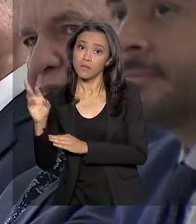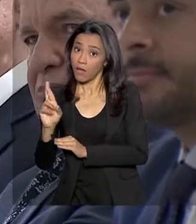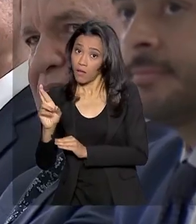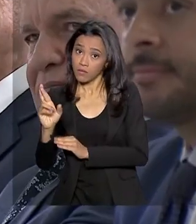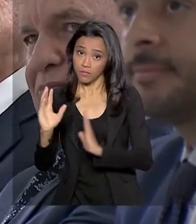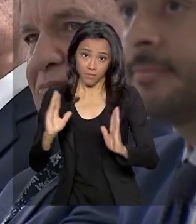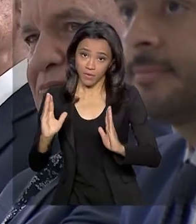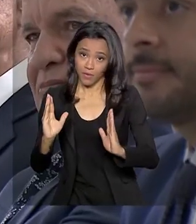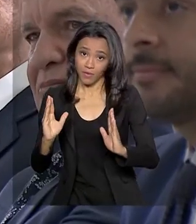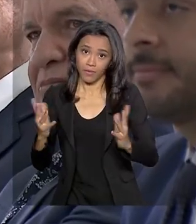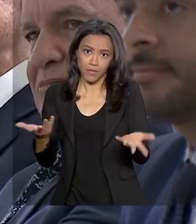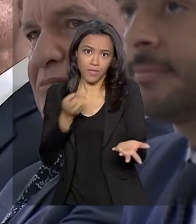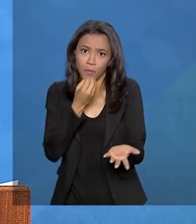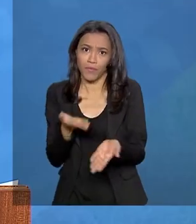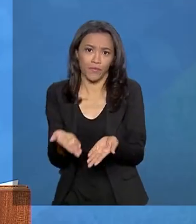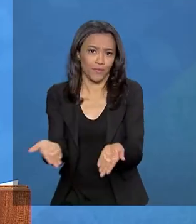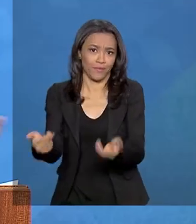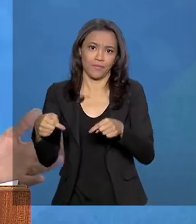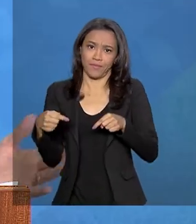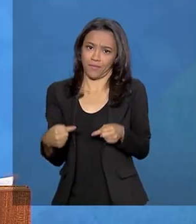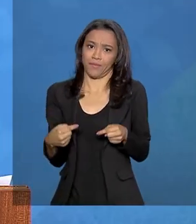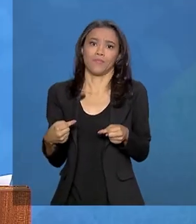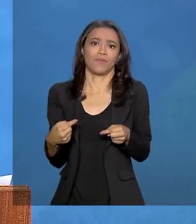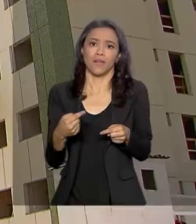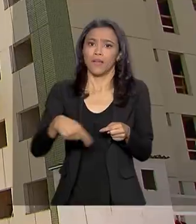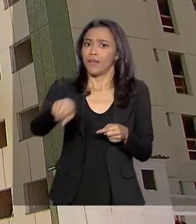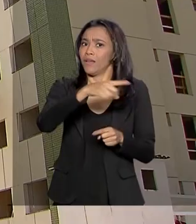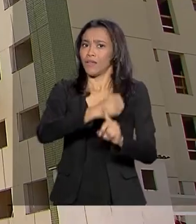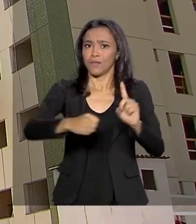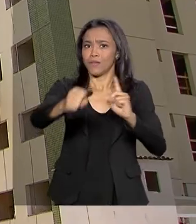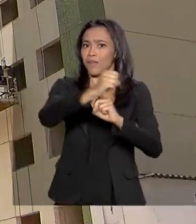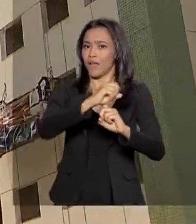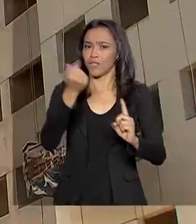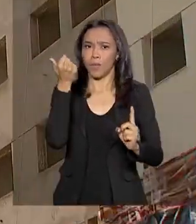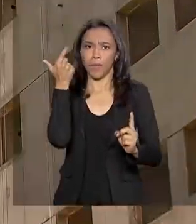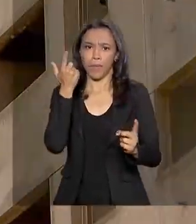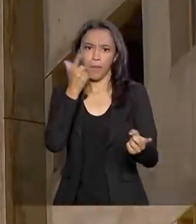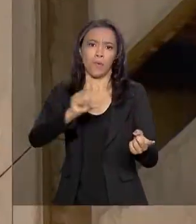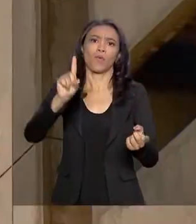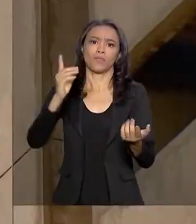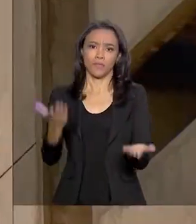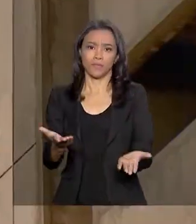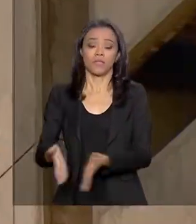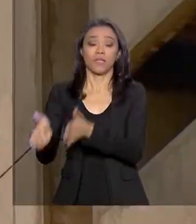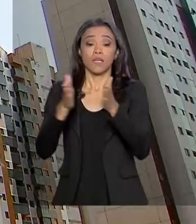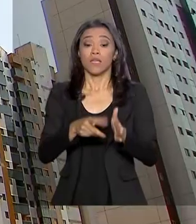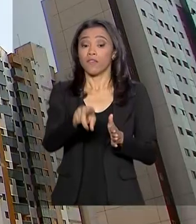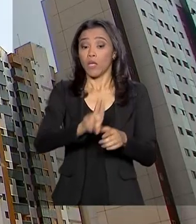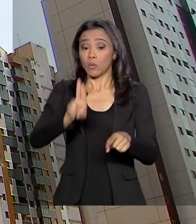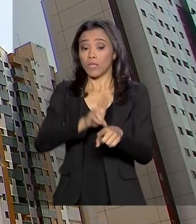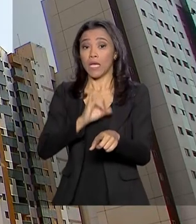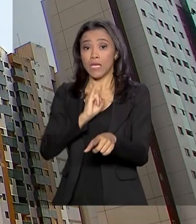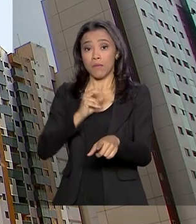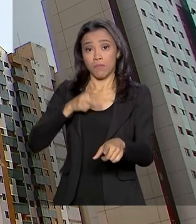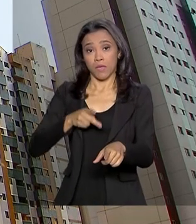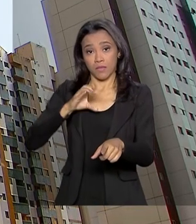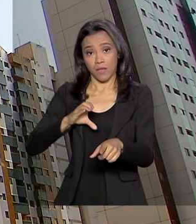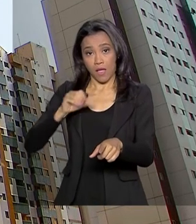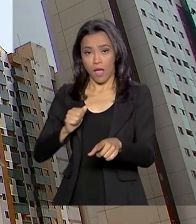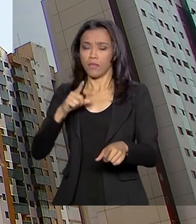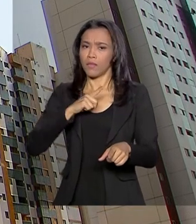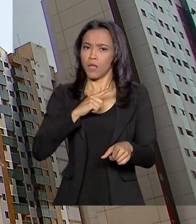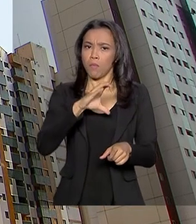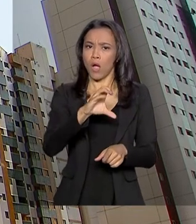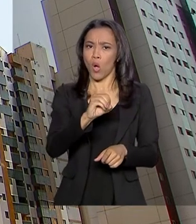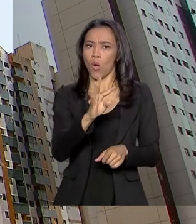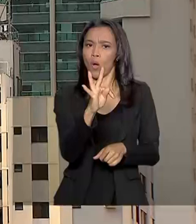Então, isso é muito bem-vindo e a sociedade toda ganha. Os contratos que vão usar o IPCA têm cota máxima de 80